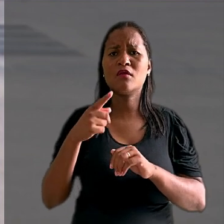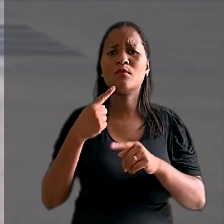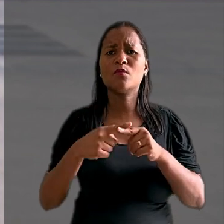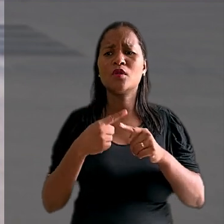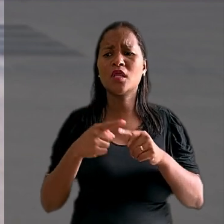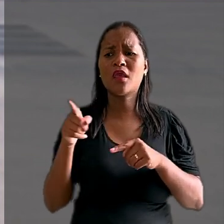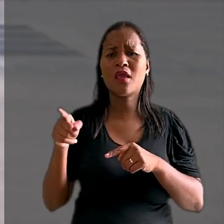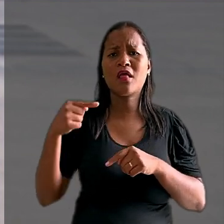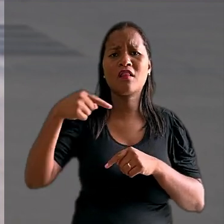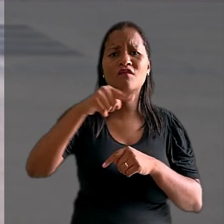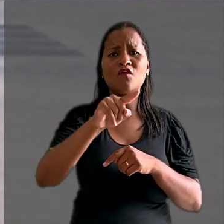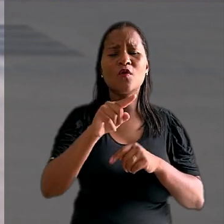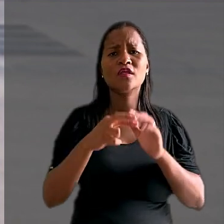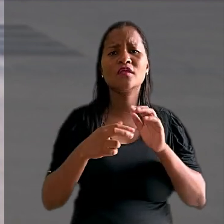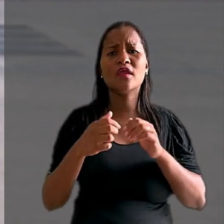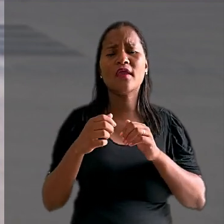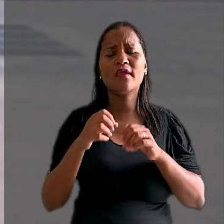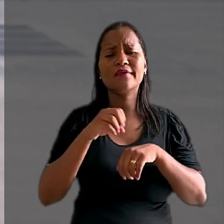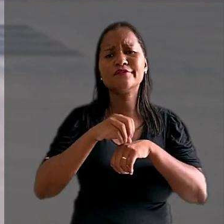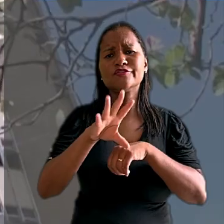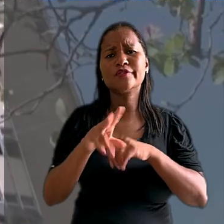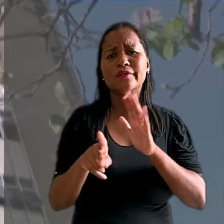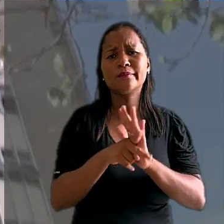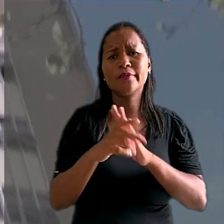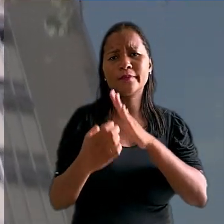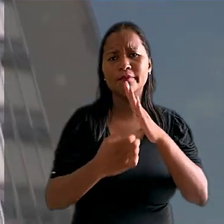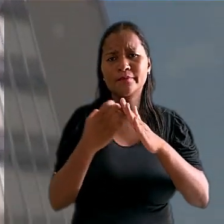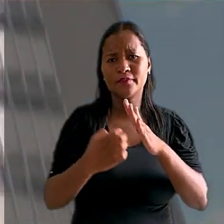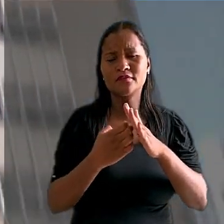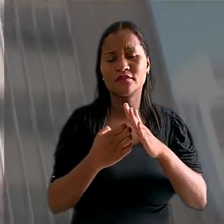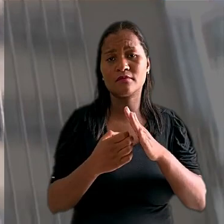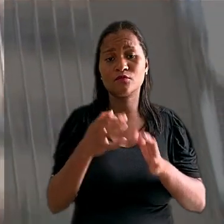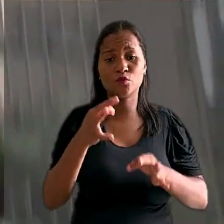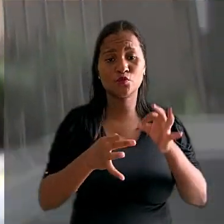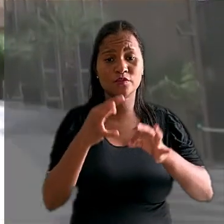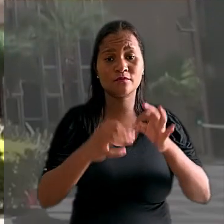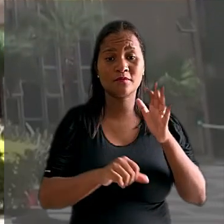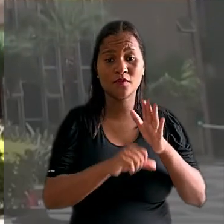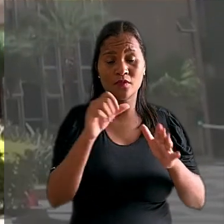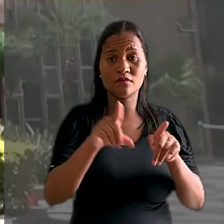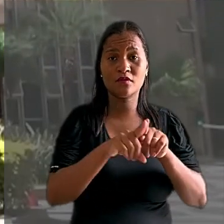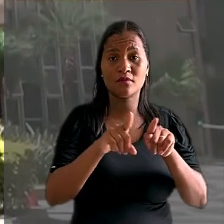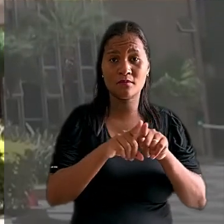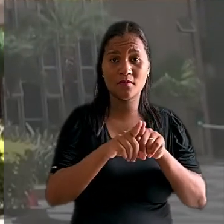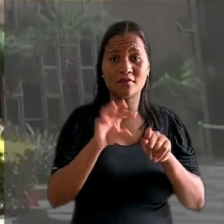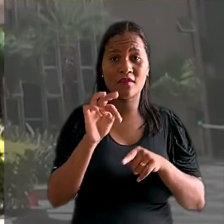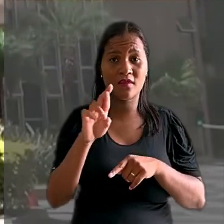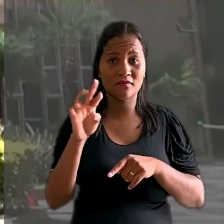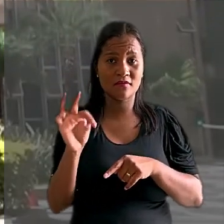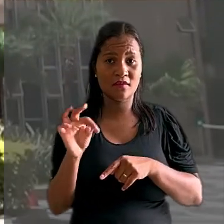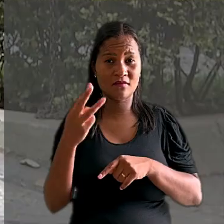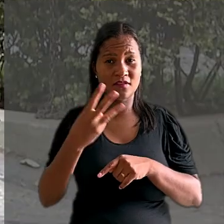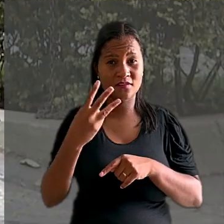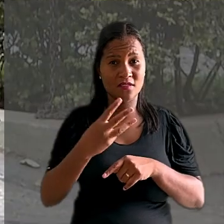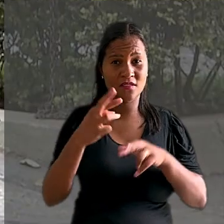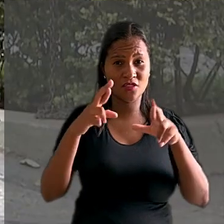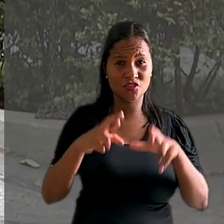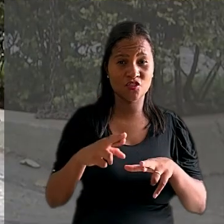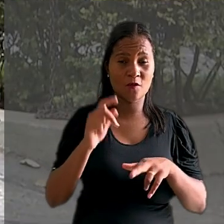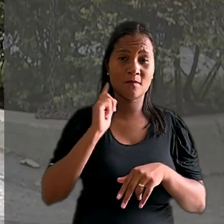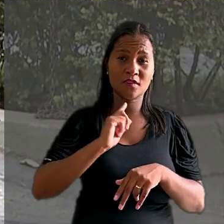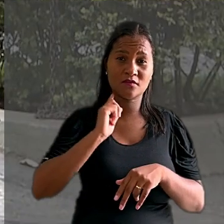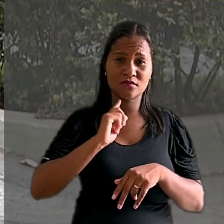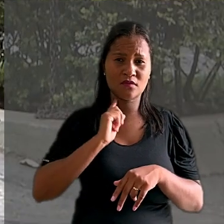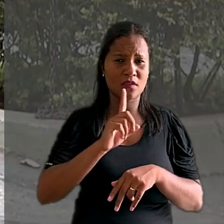que ela havia sido indicada pela própria empresa. Tanto o juízo de primeiro grau quanto o Tribunal Regional do Trabalho da Terceira Região, em Minas